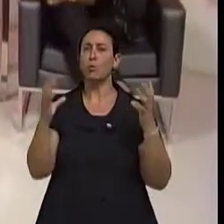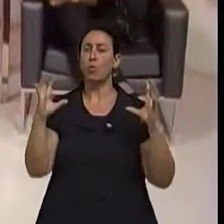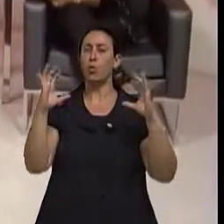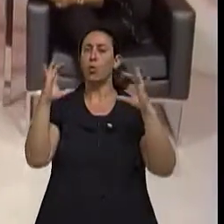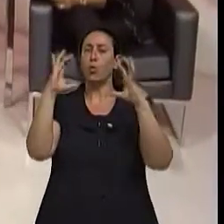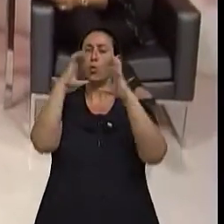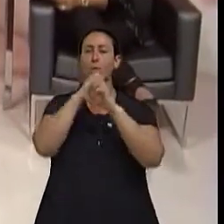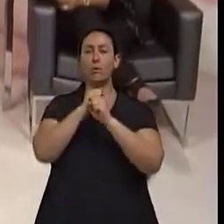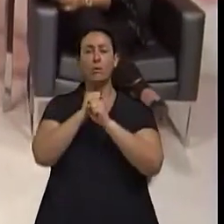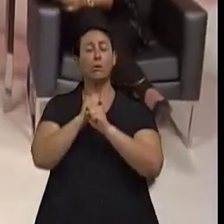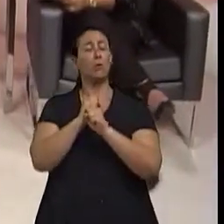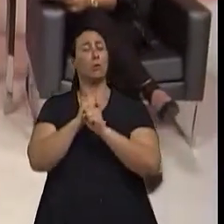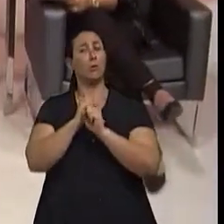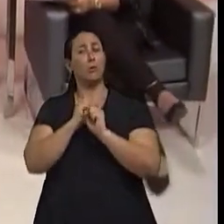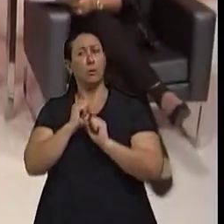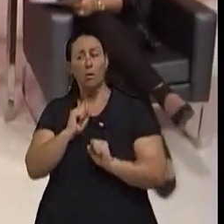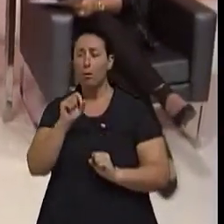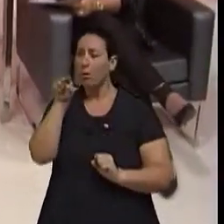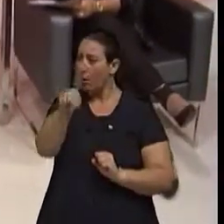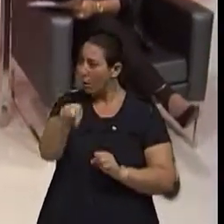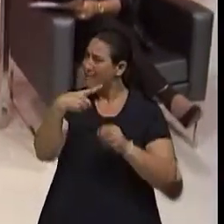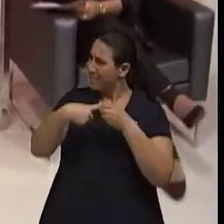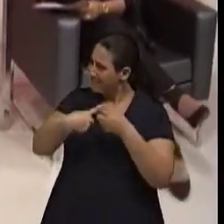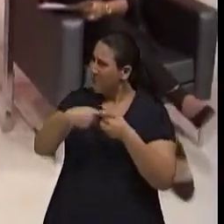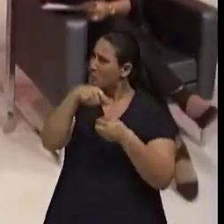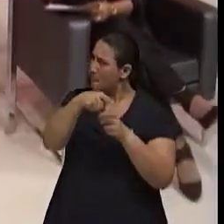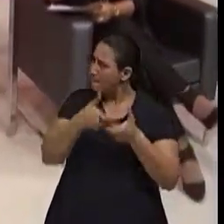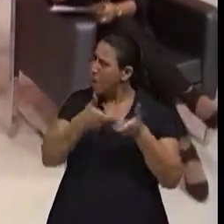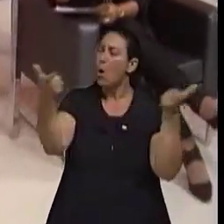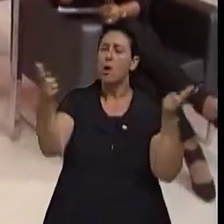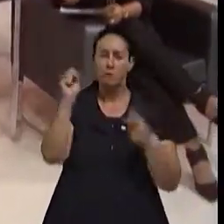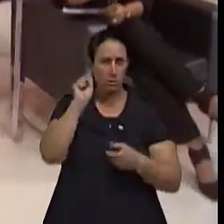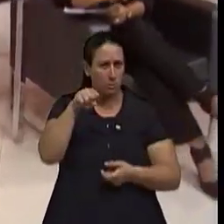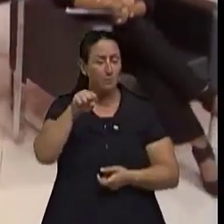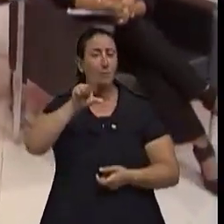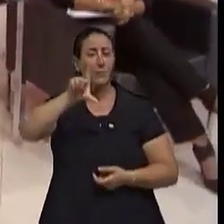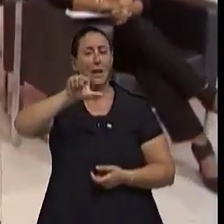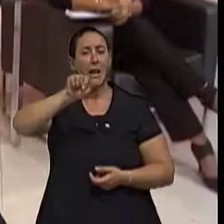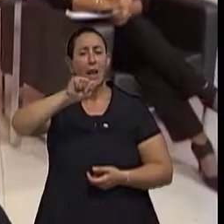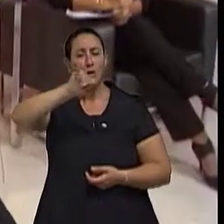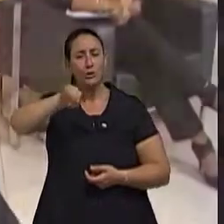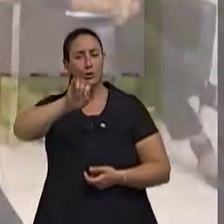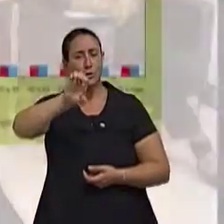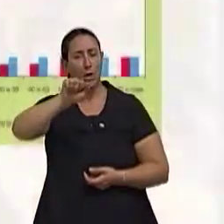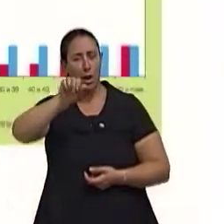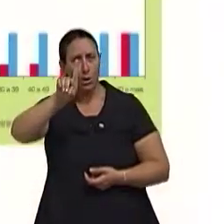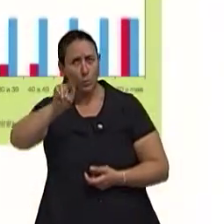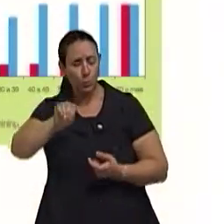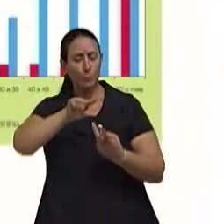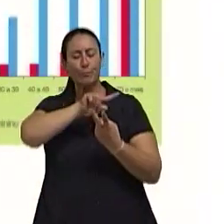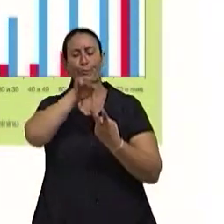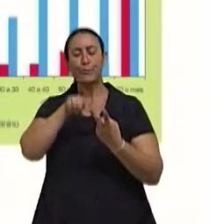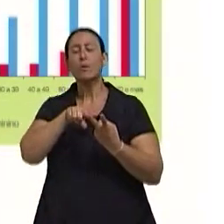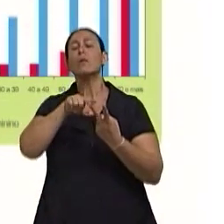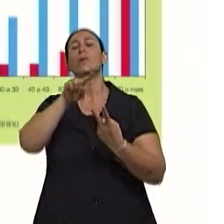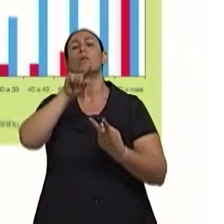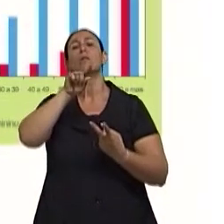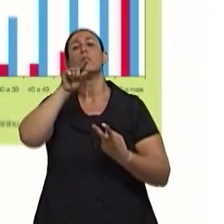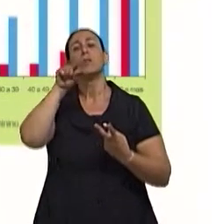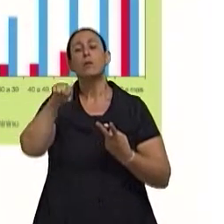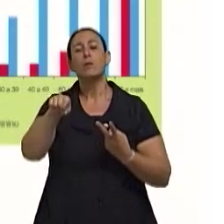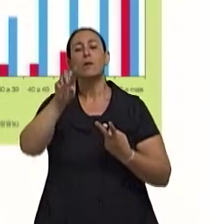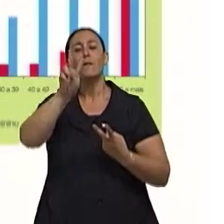olhar mais atento o porquê nesta cidade. Exatamente. A gente sabe que existem fatores genéticos, fatores culturais,